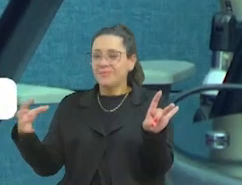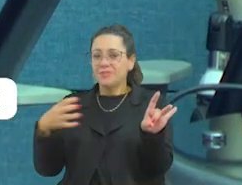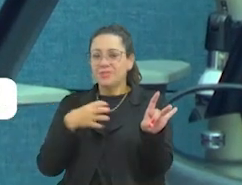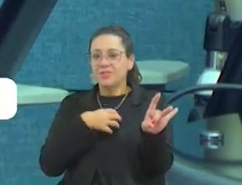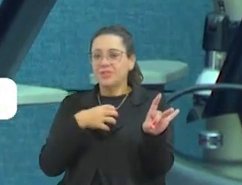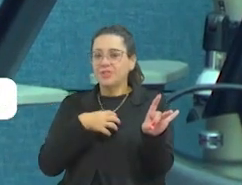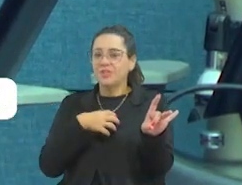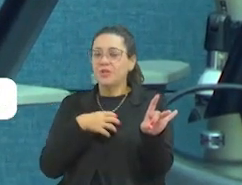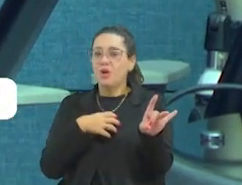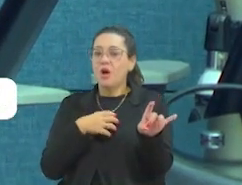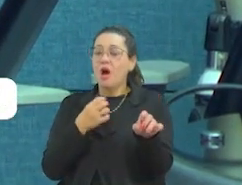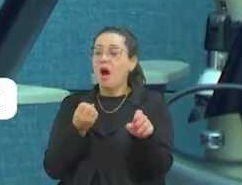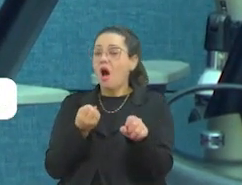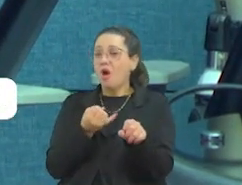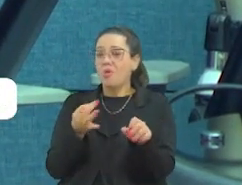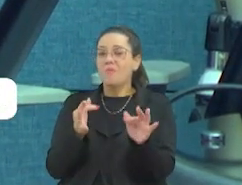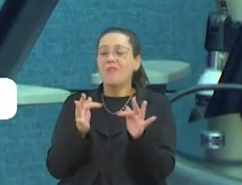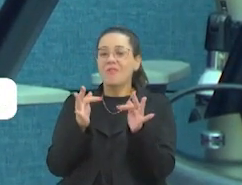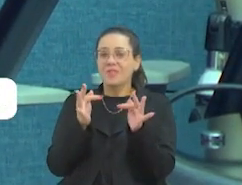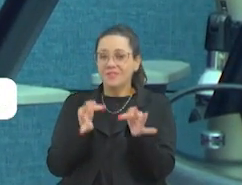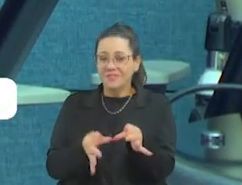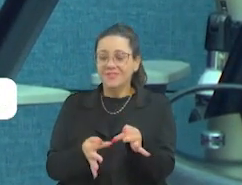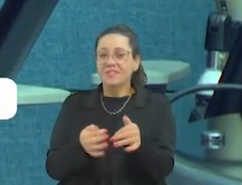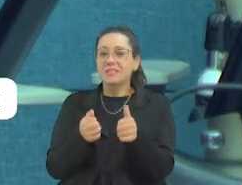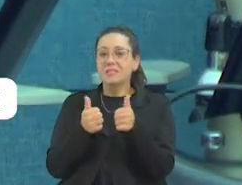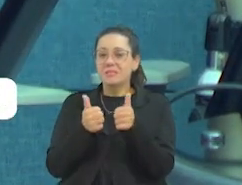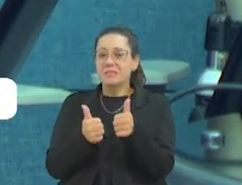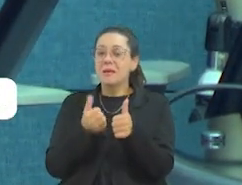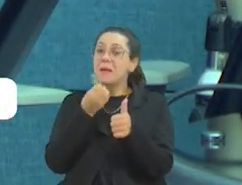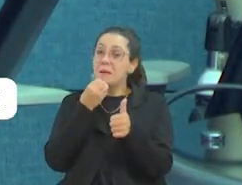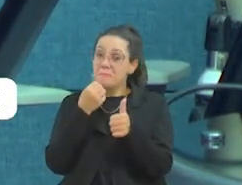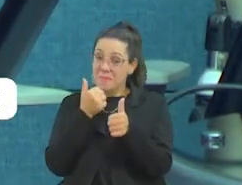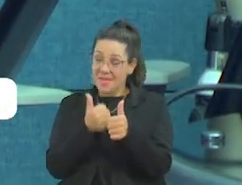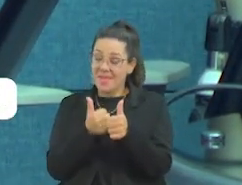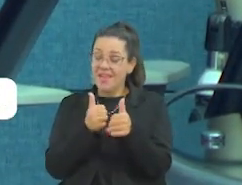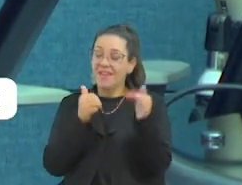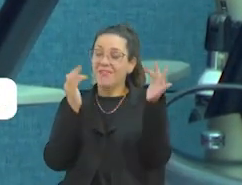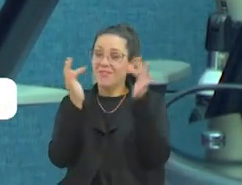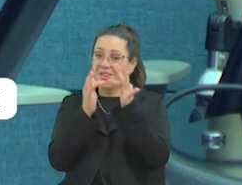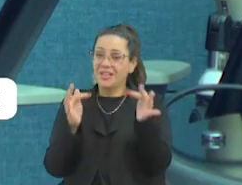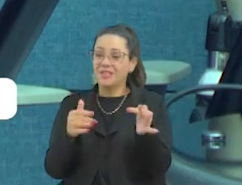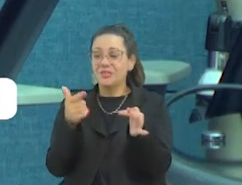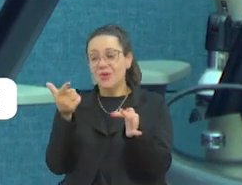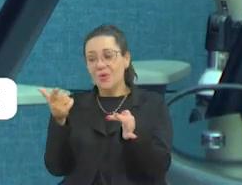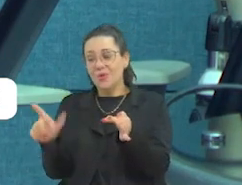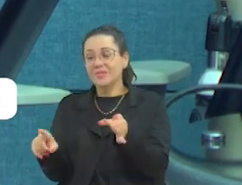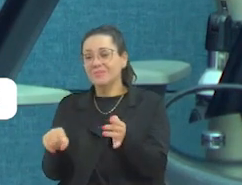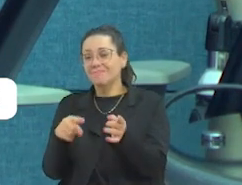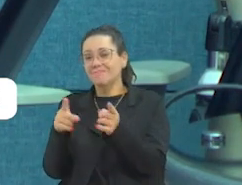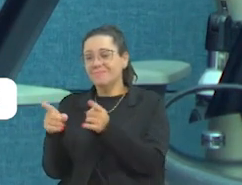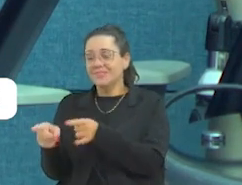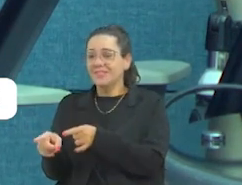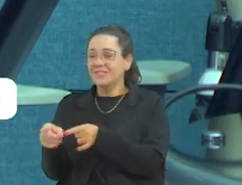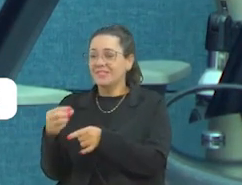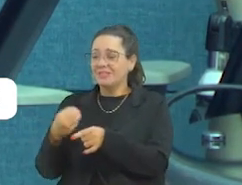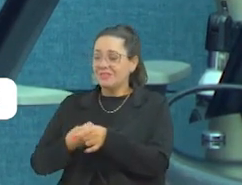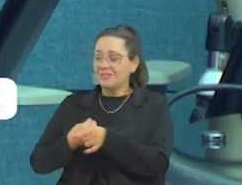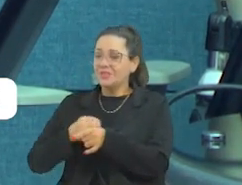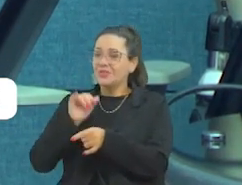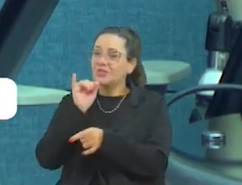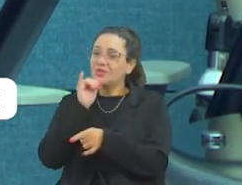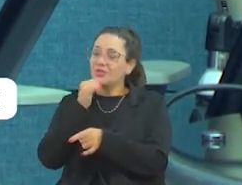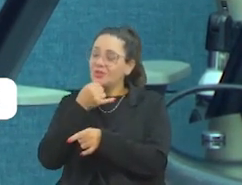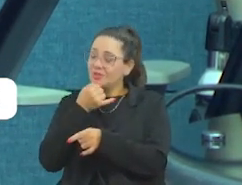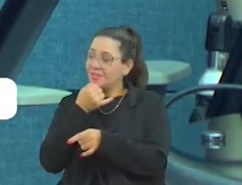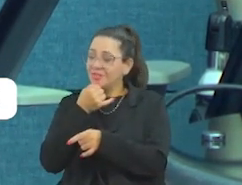terminam numa situação positiva, feliz, nas outras que você termina, infelizmente, de um